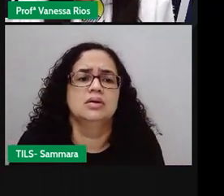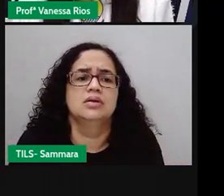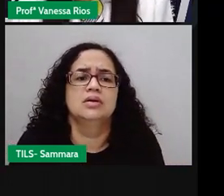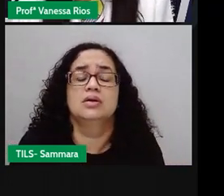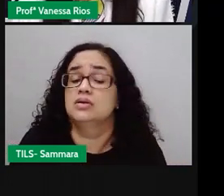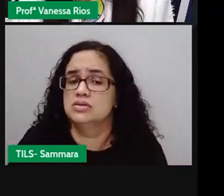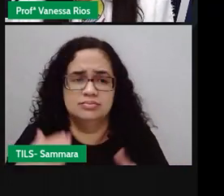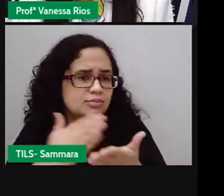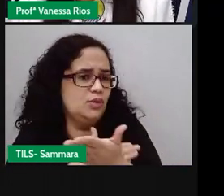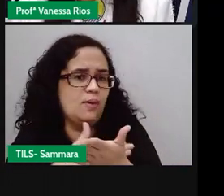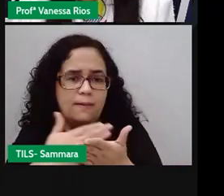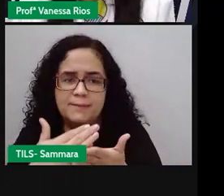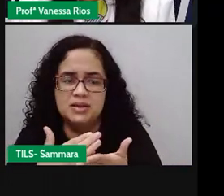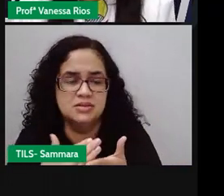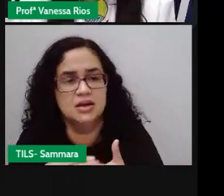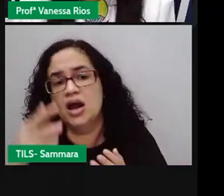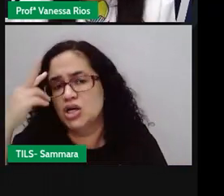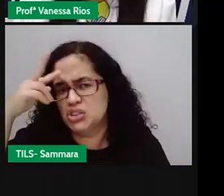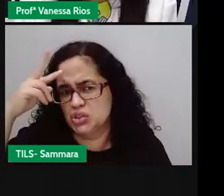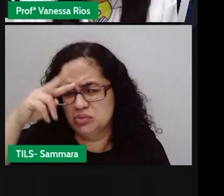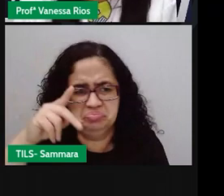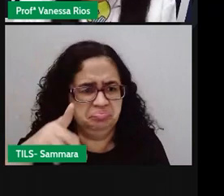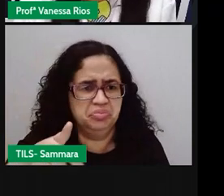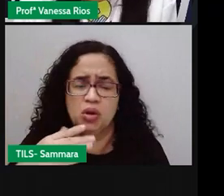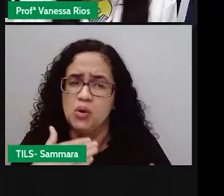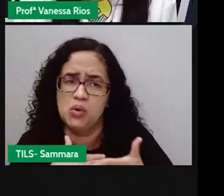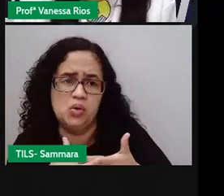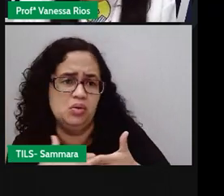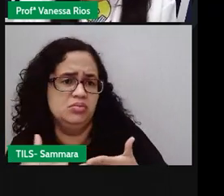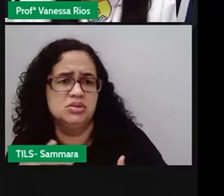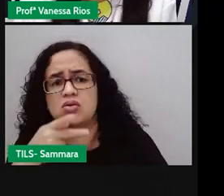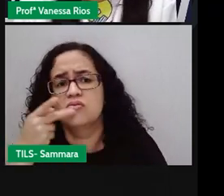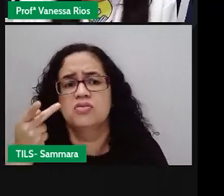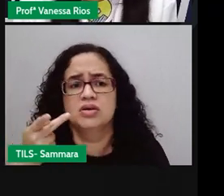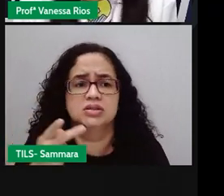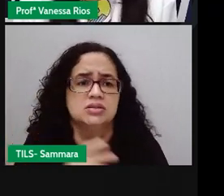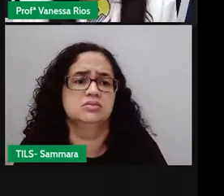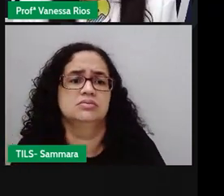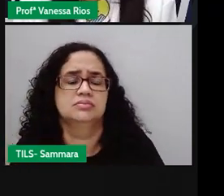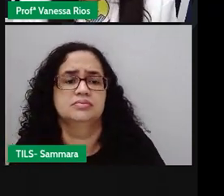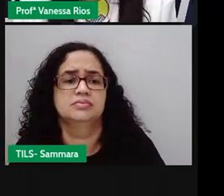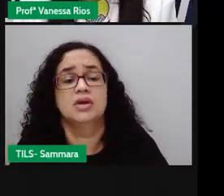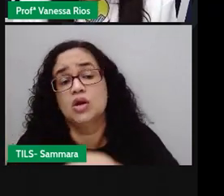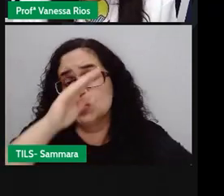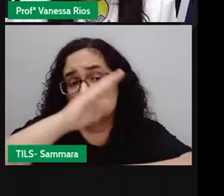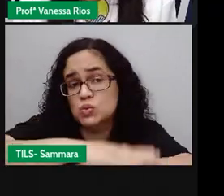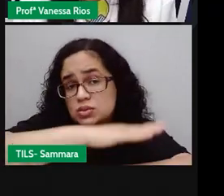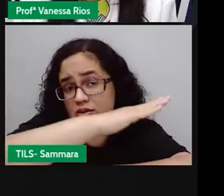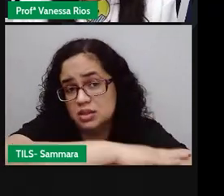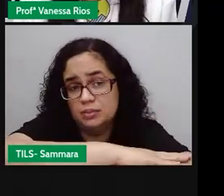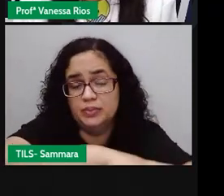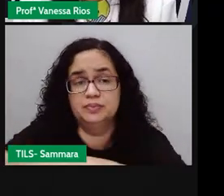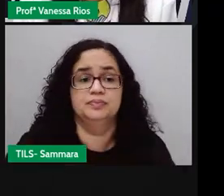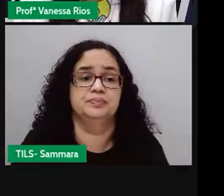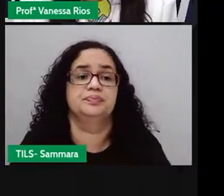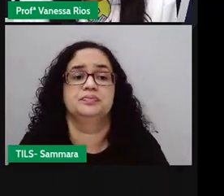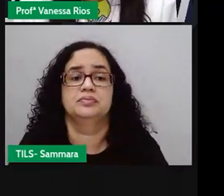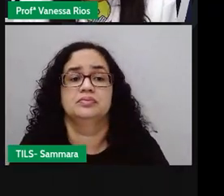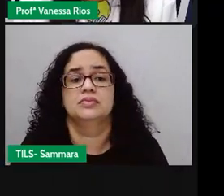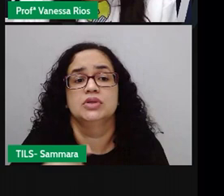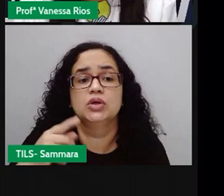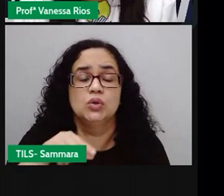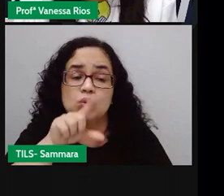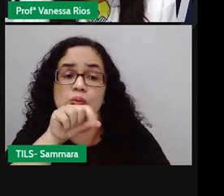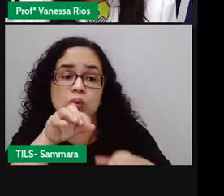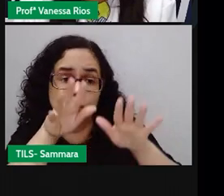inicial da história. história não começa com o diálogo entre o sapo e o